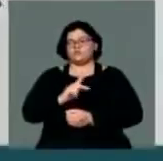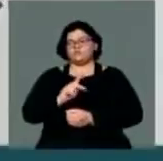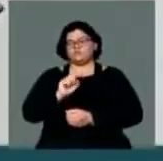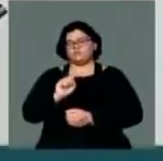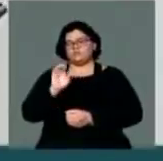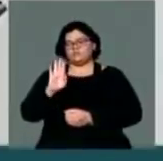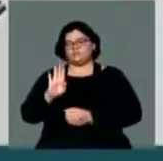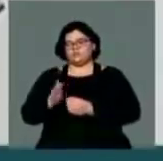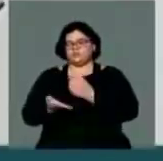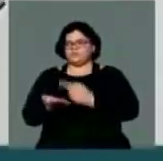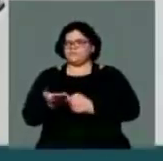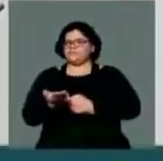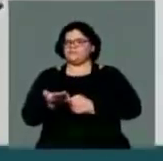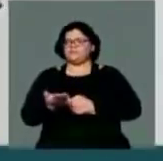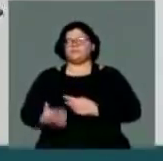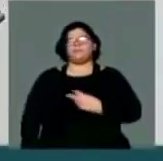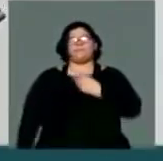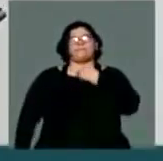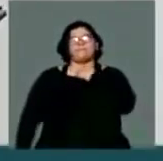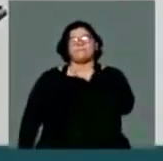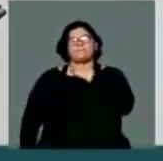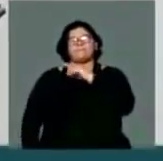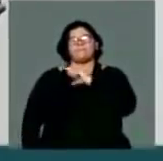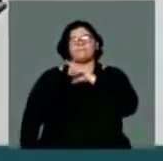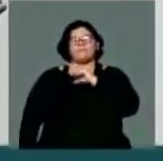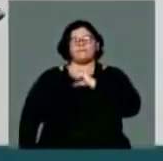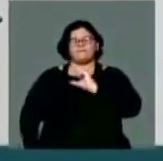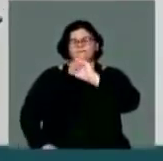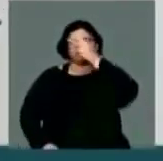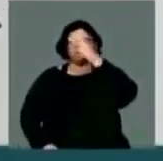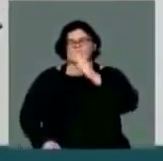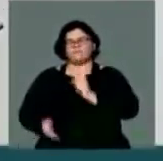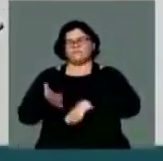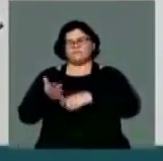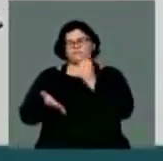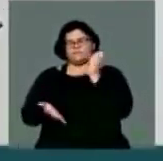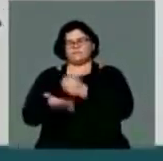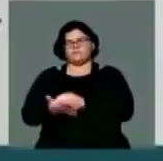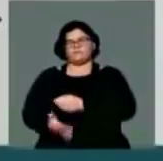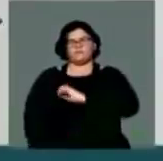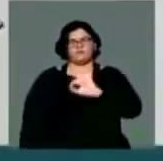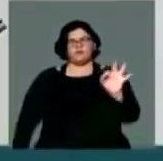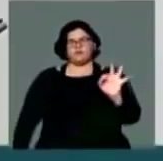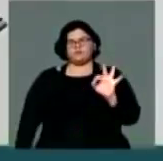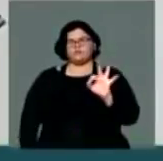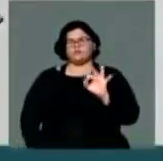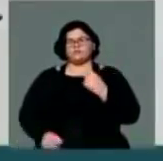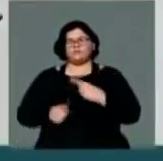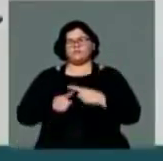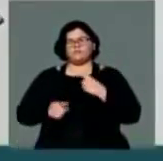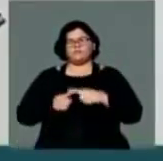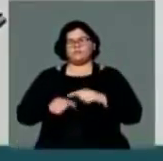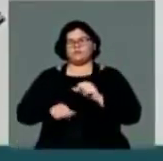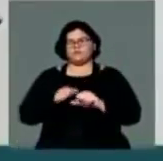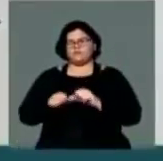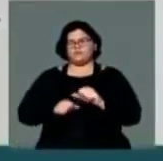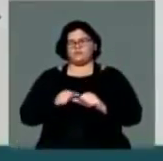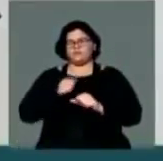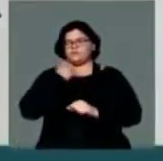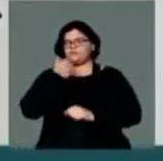garantimos que não pode haver aumento de tributos, porque se houver aumento de tributos, essa reforma de nada valerá.